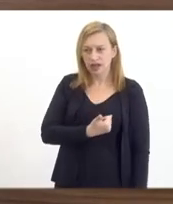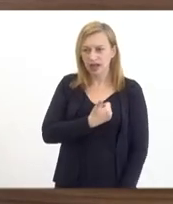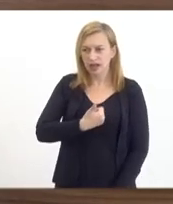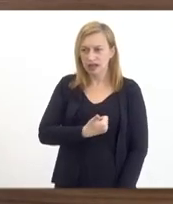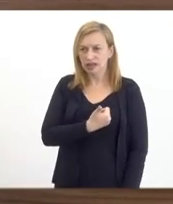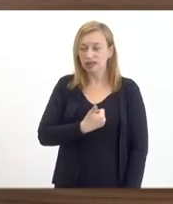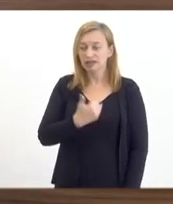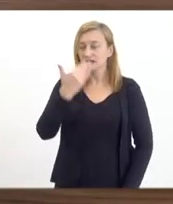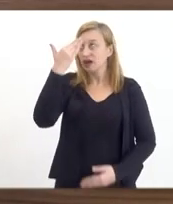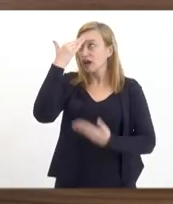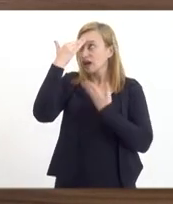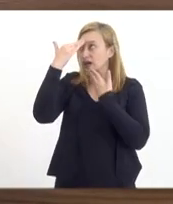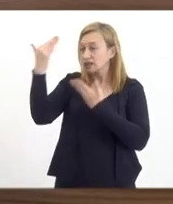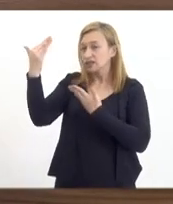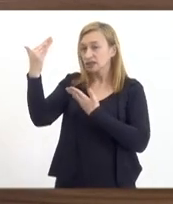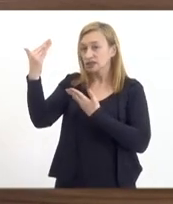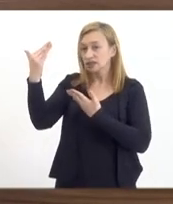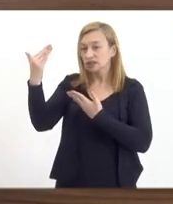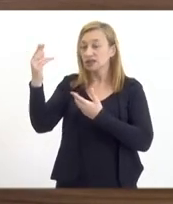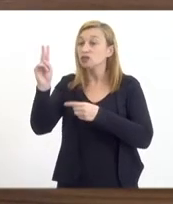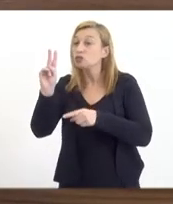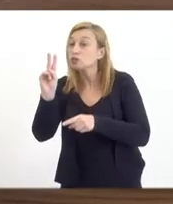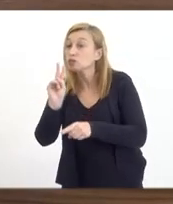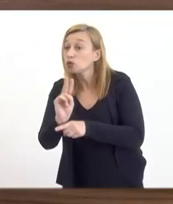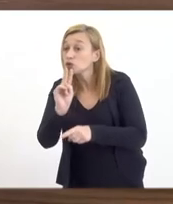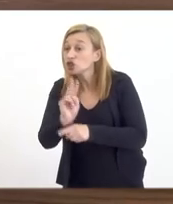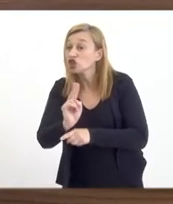graças a Deus, está sendo defendido